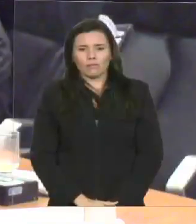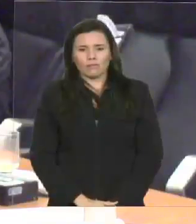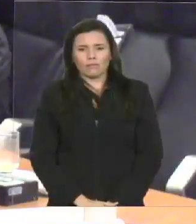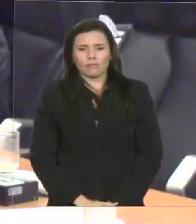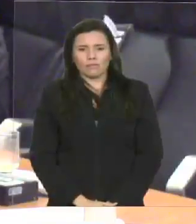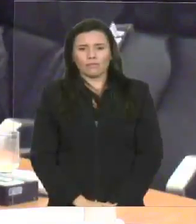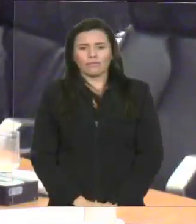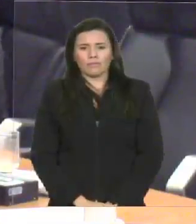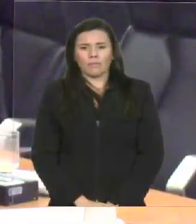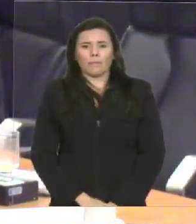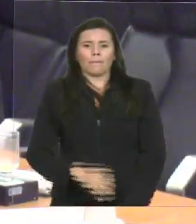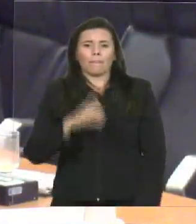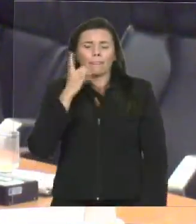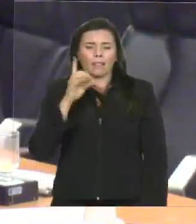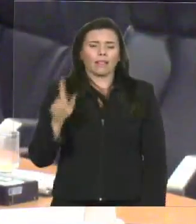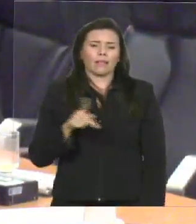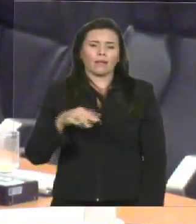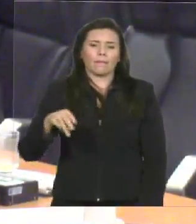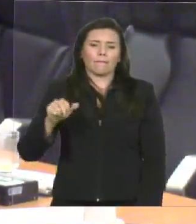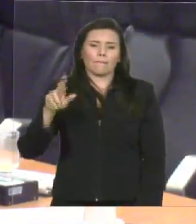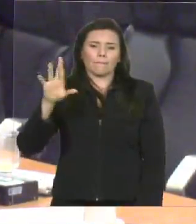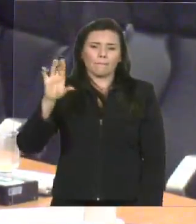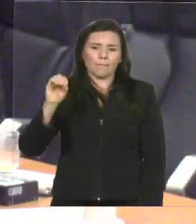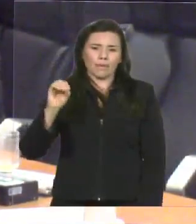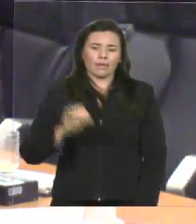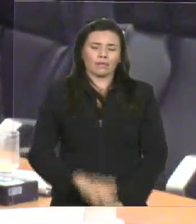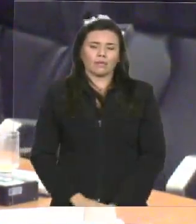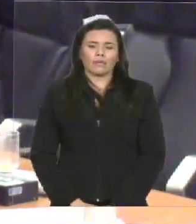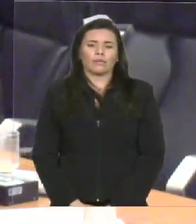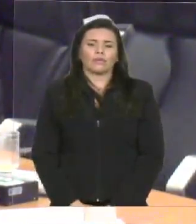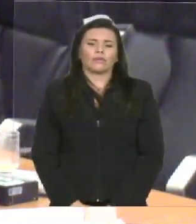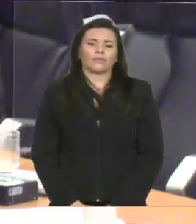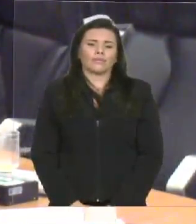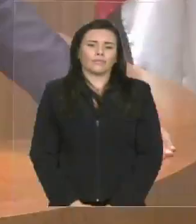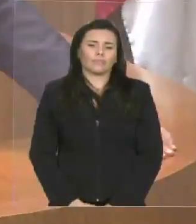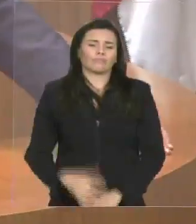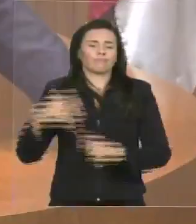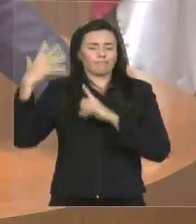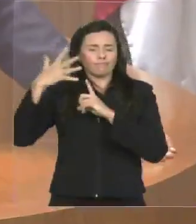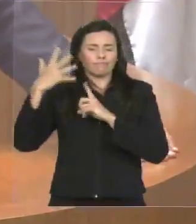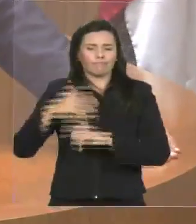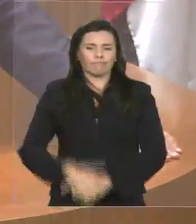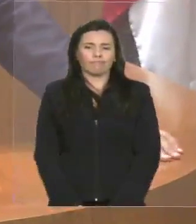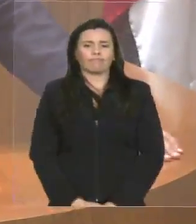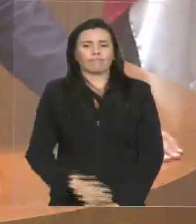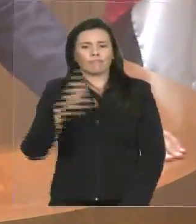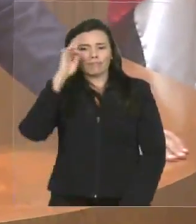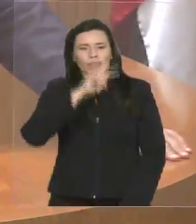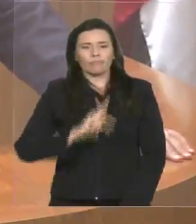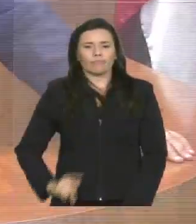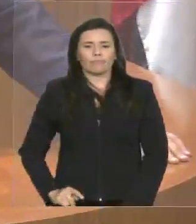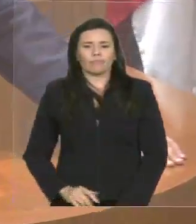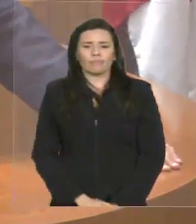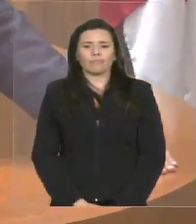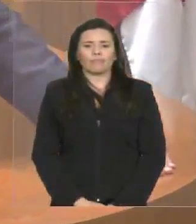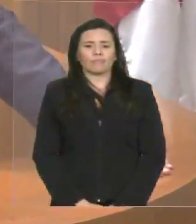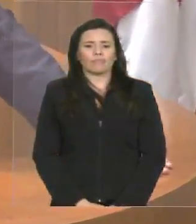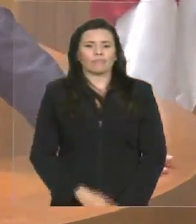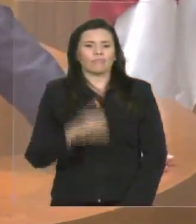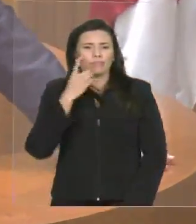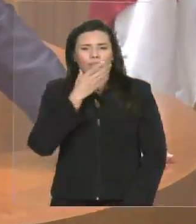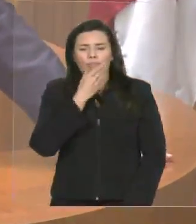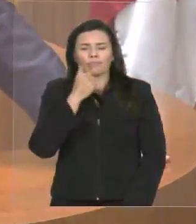Senhor presidente, senhores deputados, deputadas, imprensa, todos que acompanham esta transmissão, eu serei